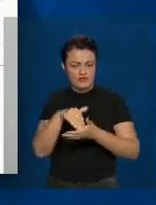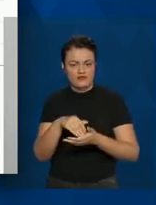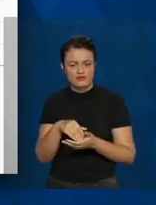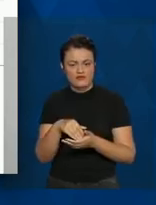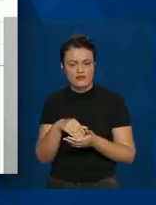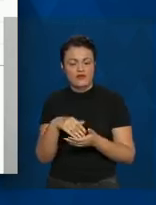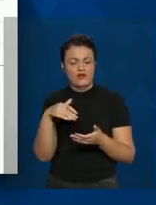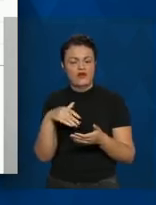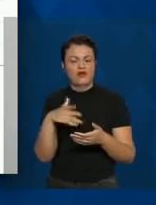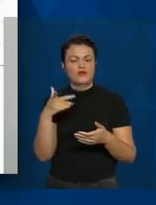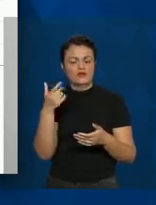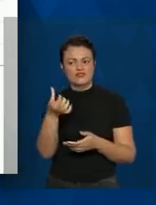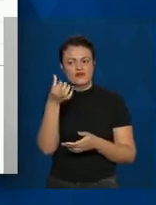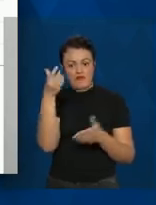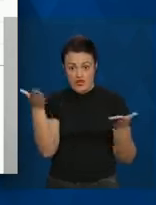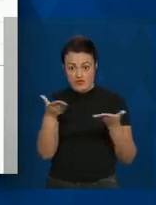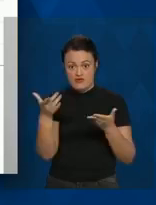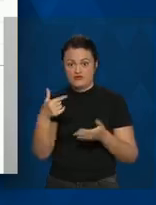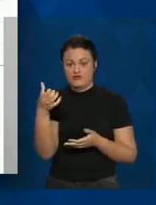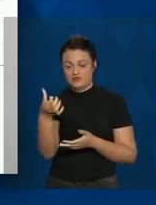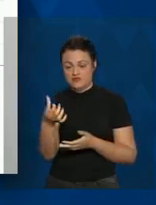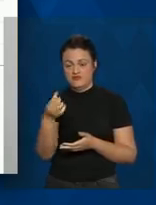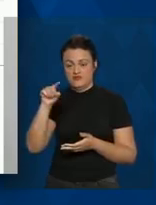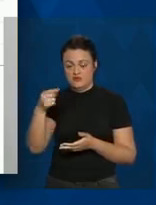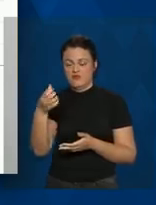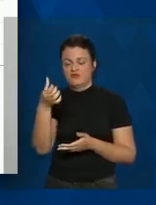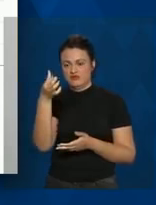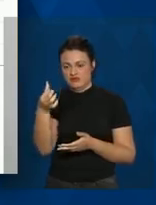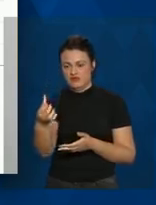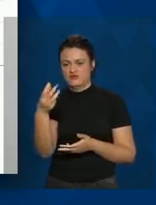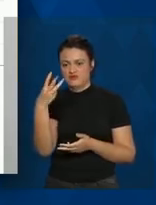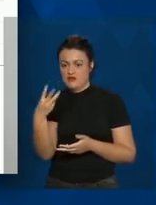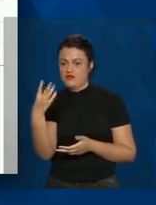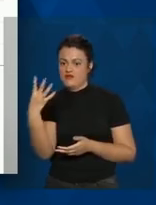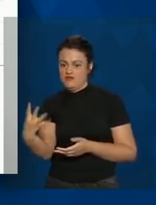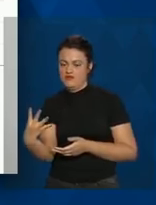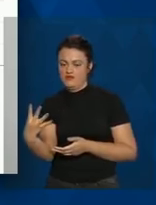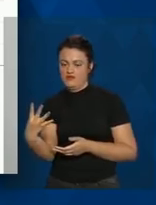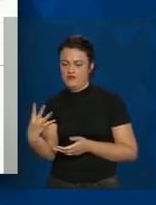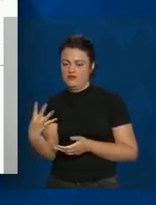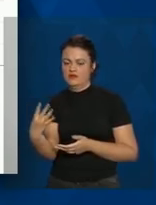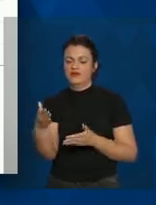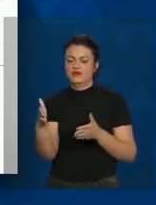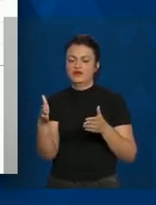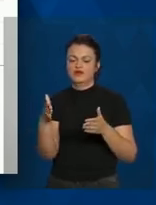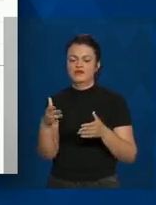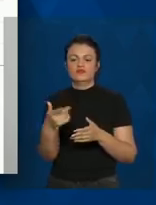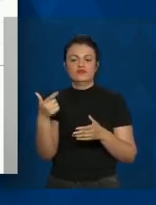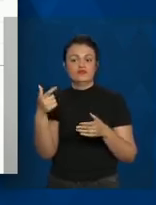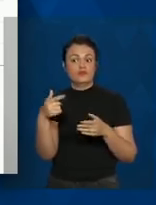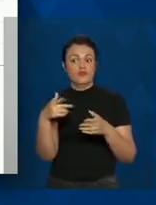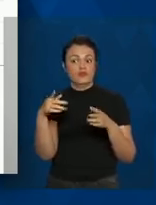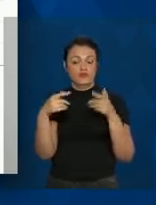momento nós temos 6.634 das 21